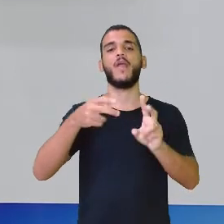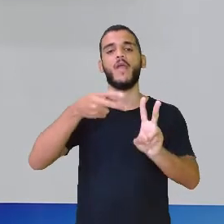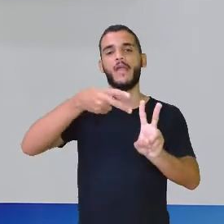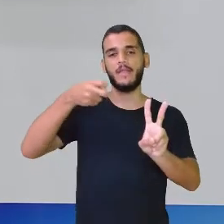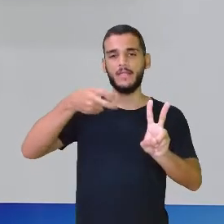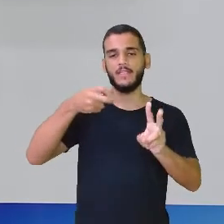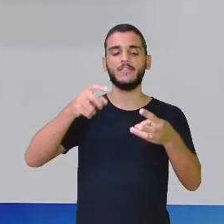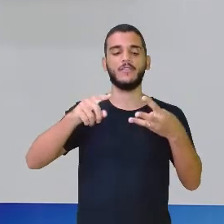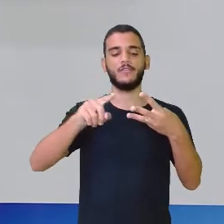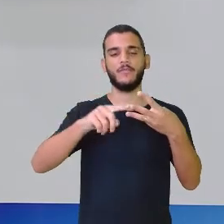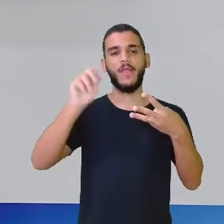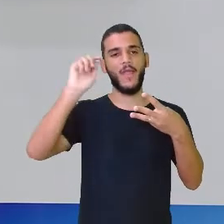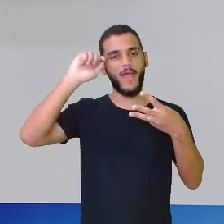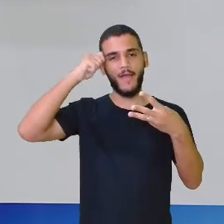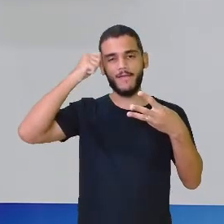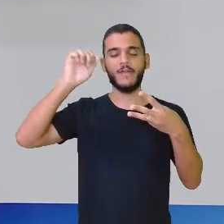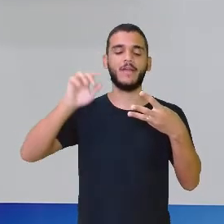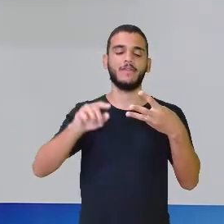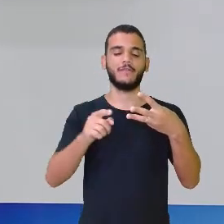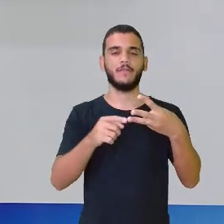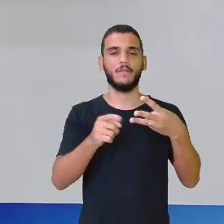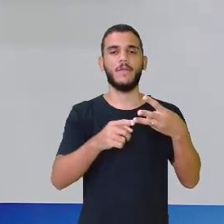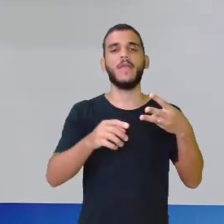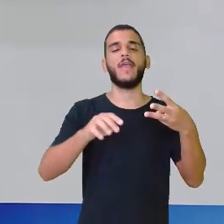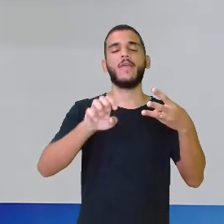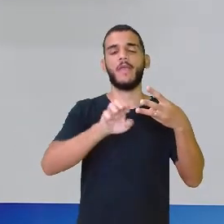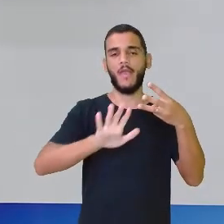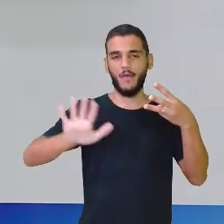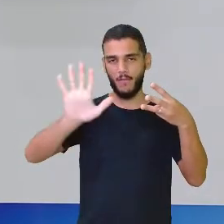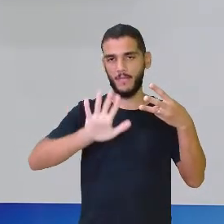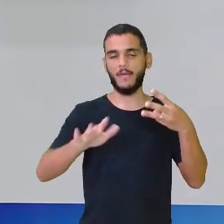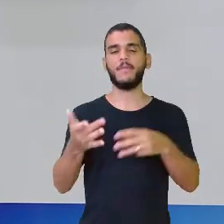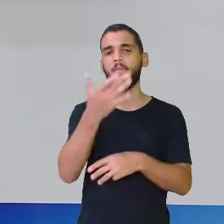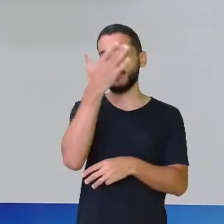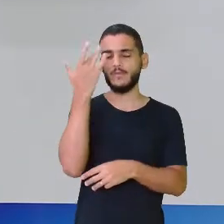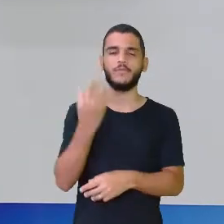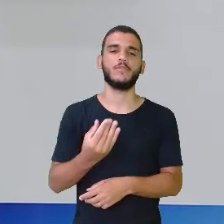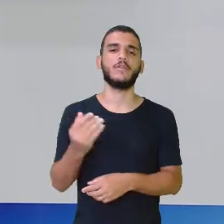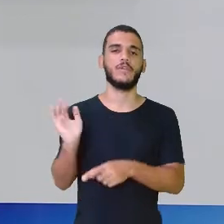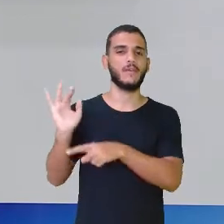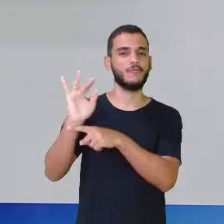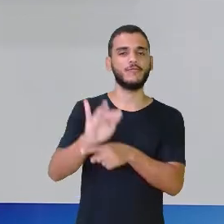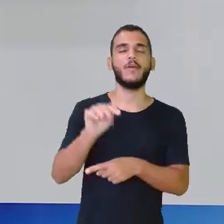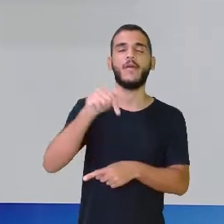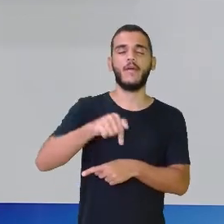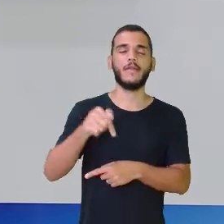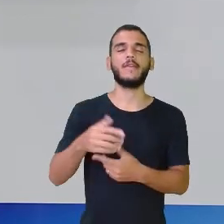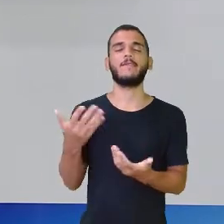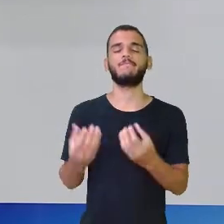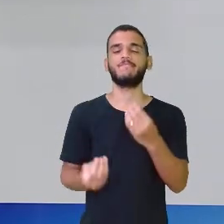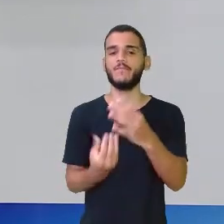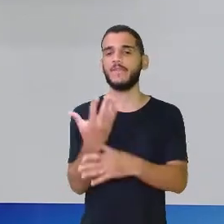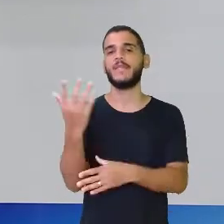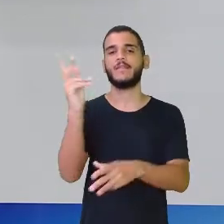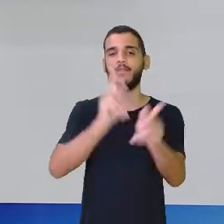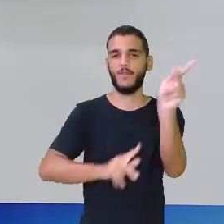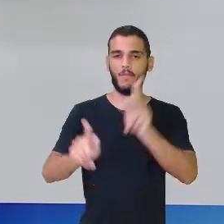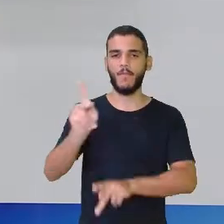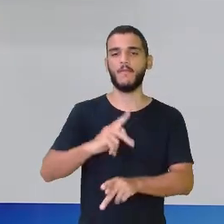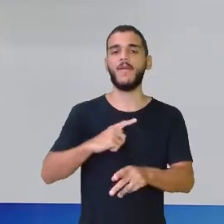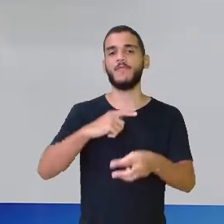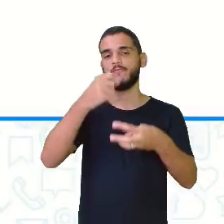africanos e os europeus. A gente teve outros também, que ajudaram muito na formação do nosso povo. Mas eu vou falar essas três em específico.